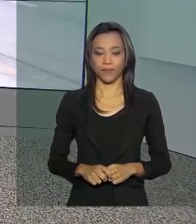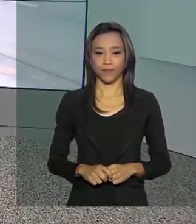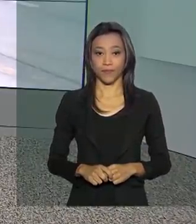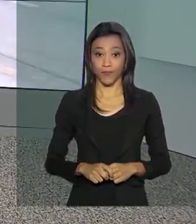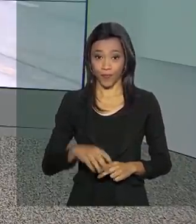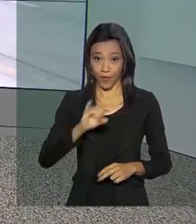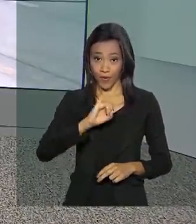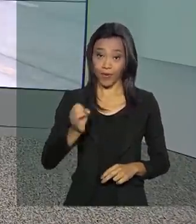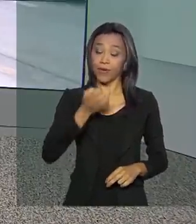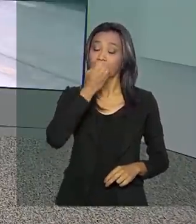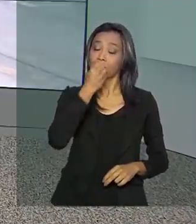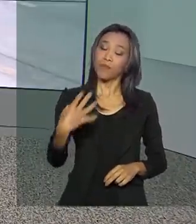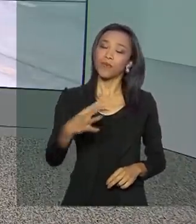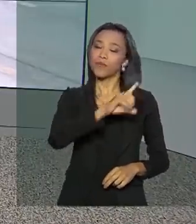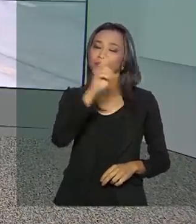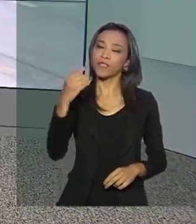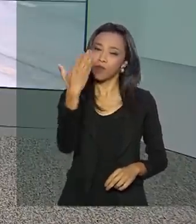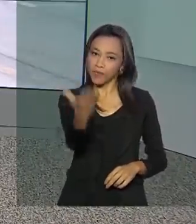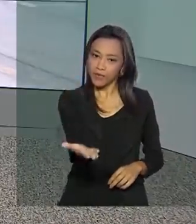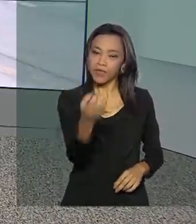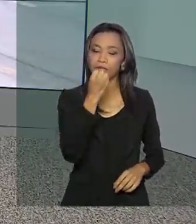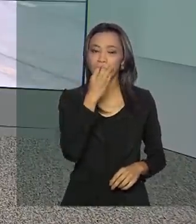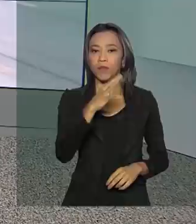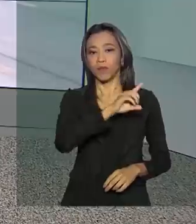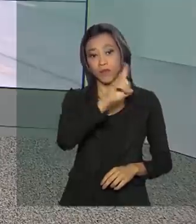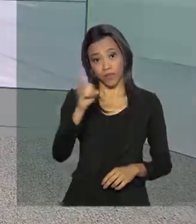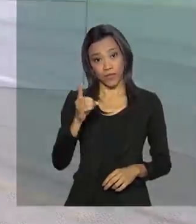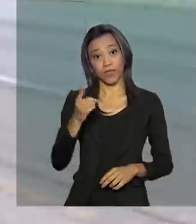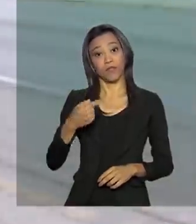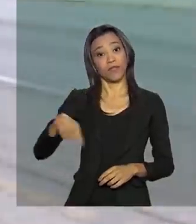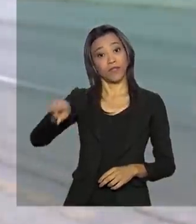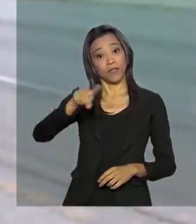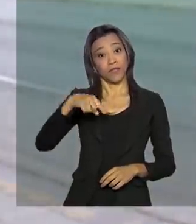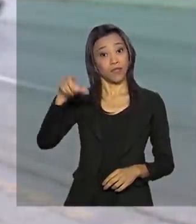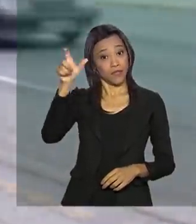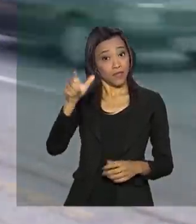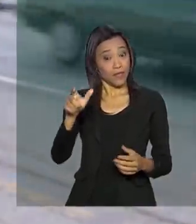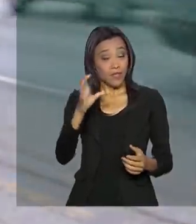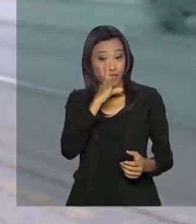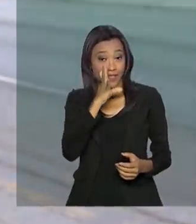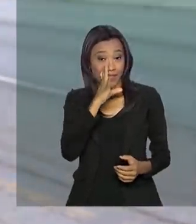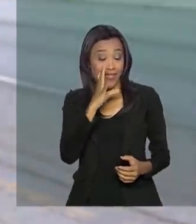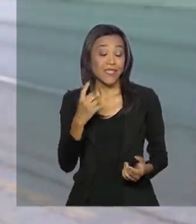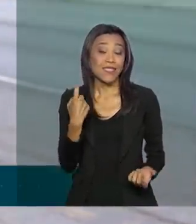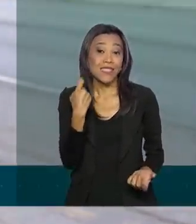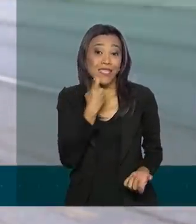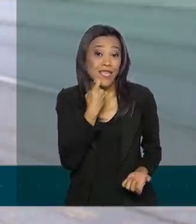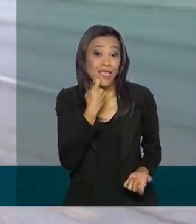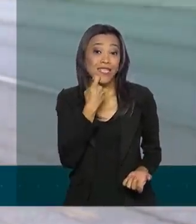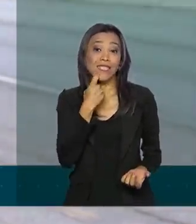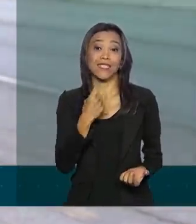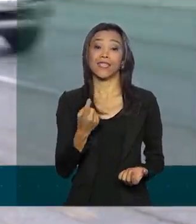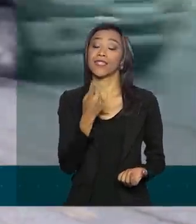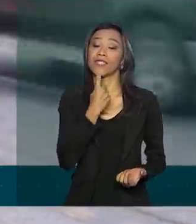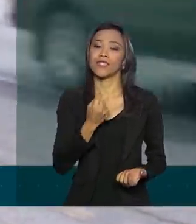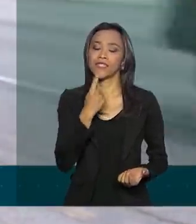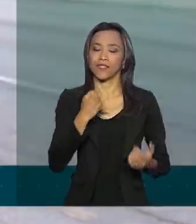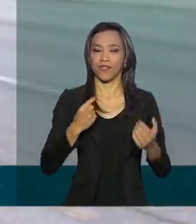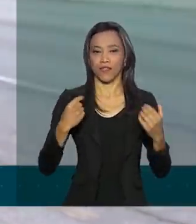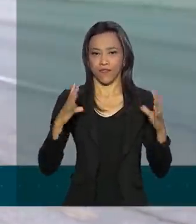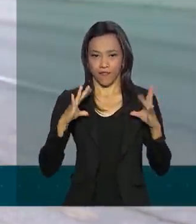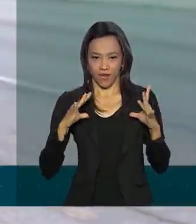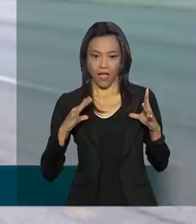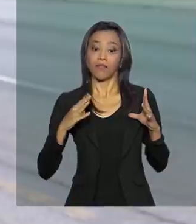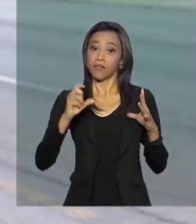Olá, Mara. Bom dia para você. Bom dia para você que acompanha a TV Brasil nessa sexta-feira de feriado. É isso mesmo. Eu estou aqui na BR-040, saída do